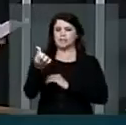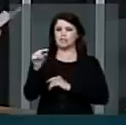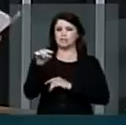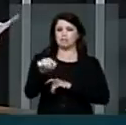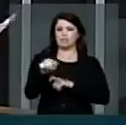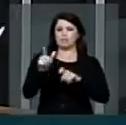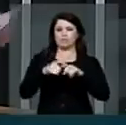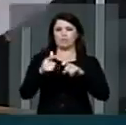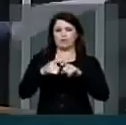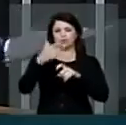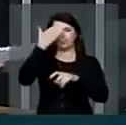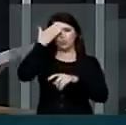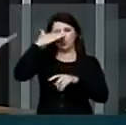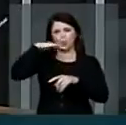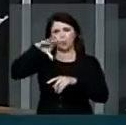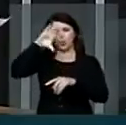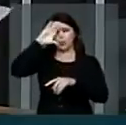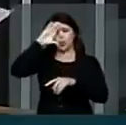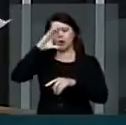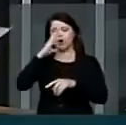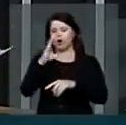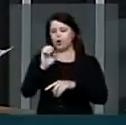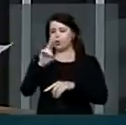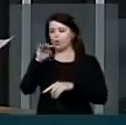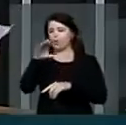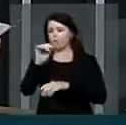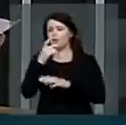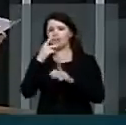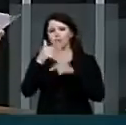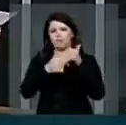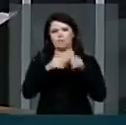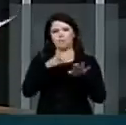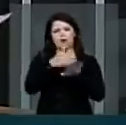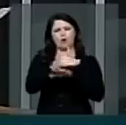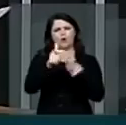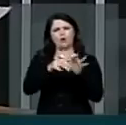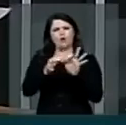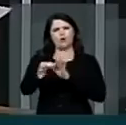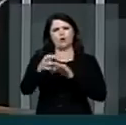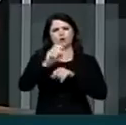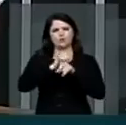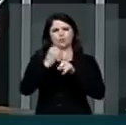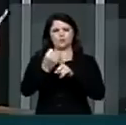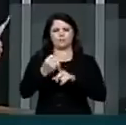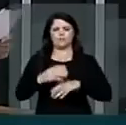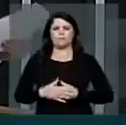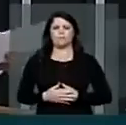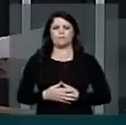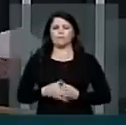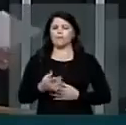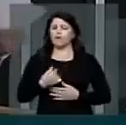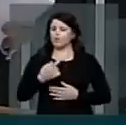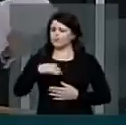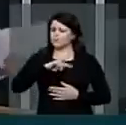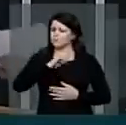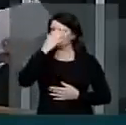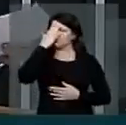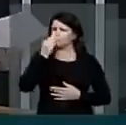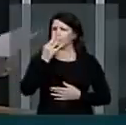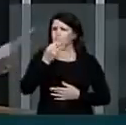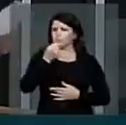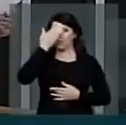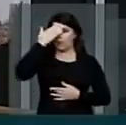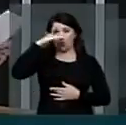cubanos para operarem nas periferias sociais do país. Todos nós sabemos que em